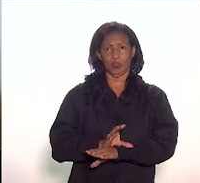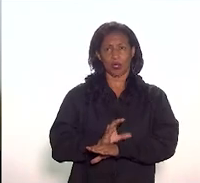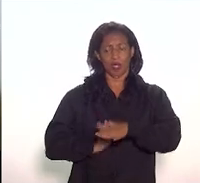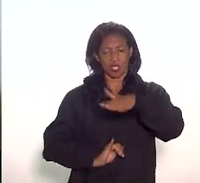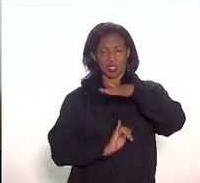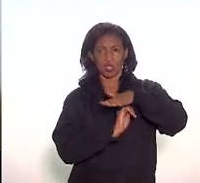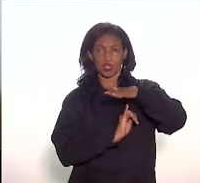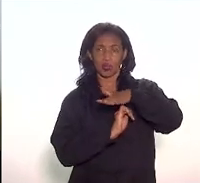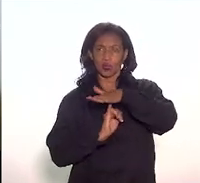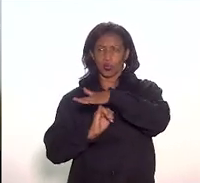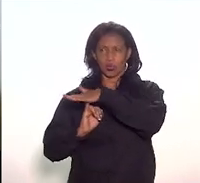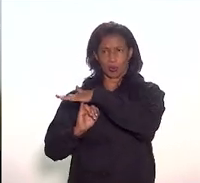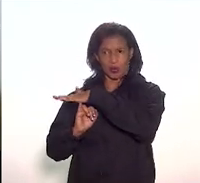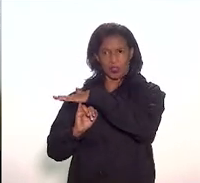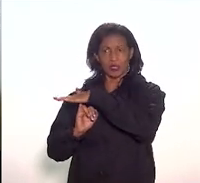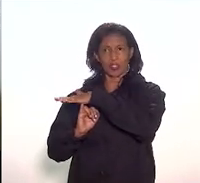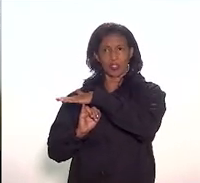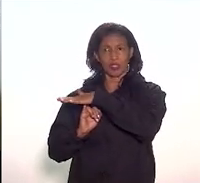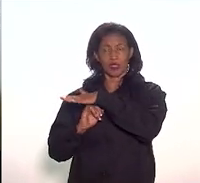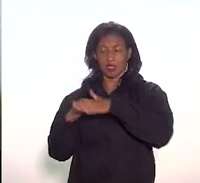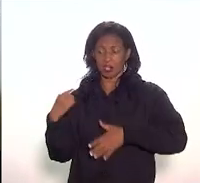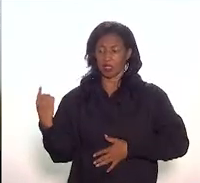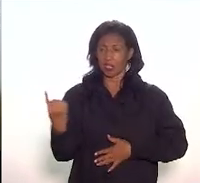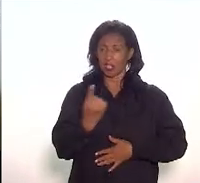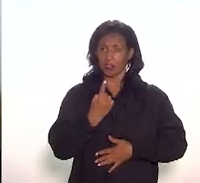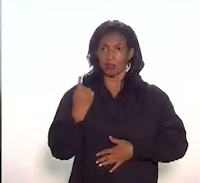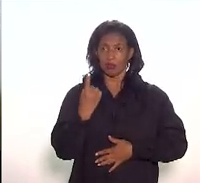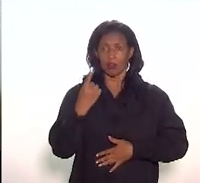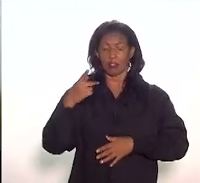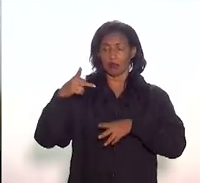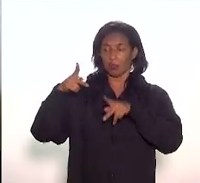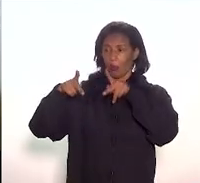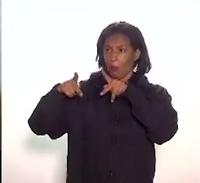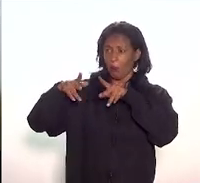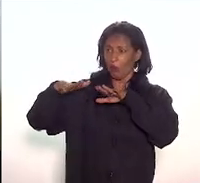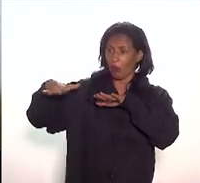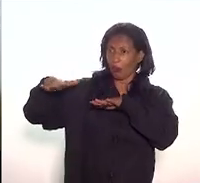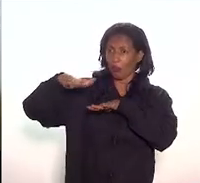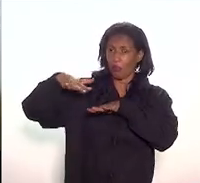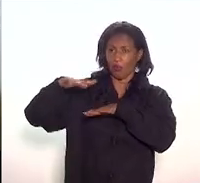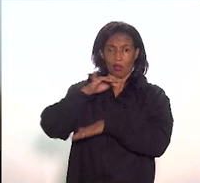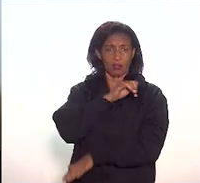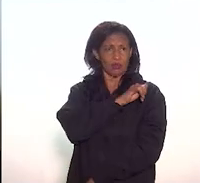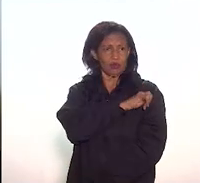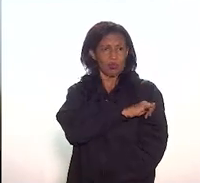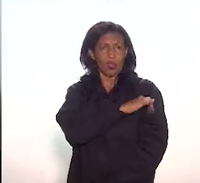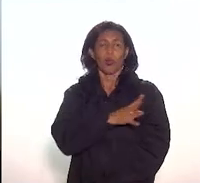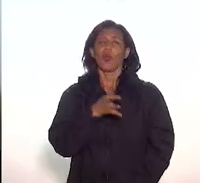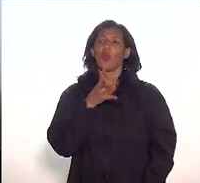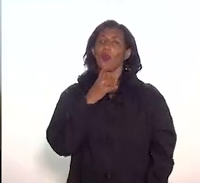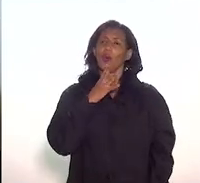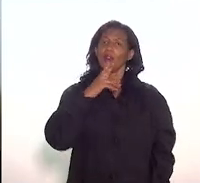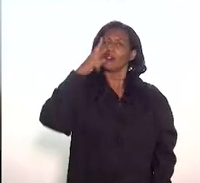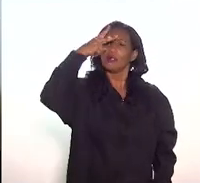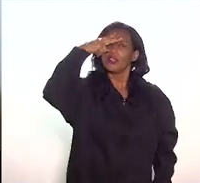instituições, digo, e que o nosso povo tenha acesso à nossa história e nossa cultura,